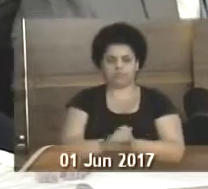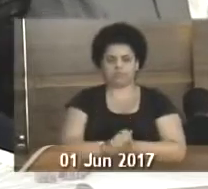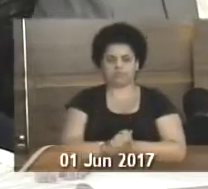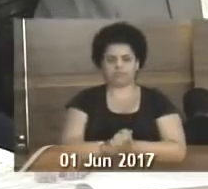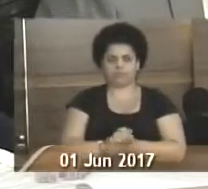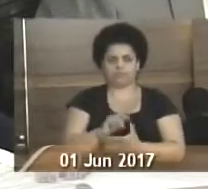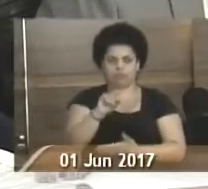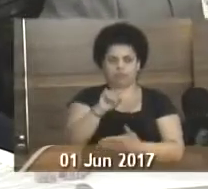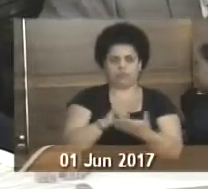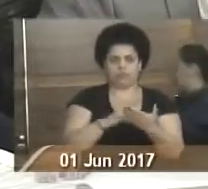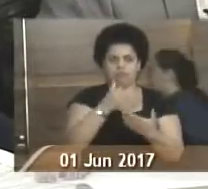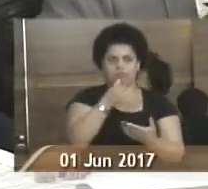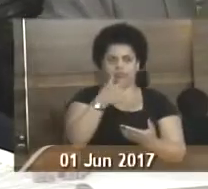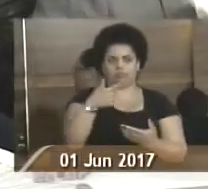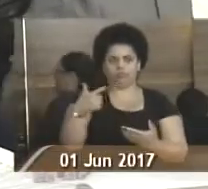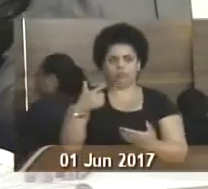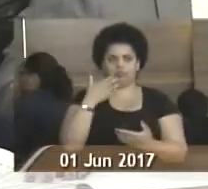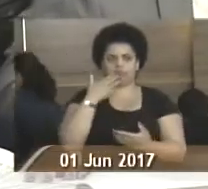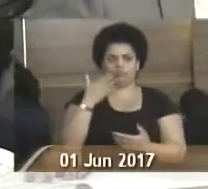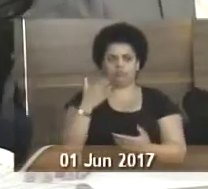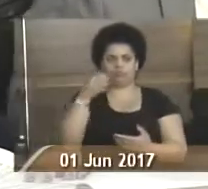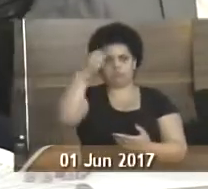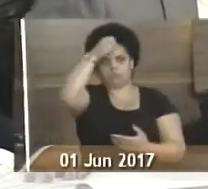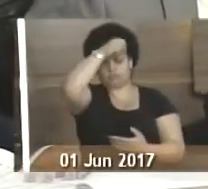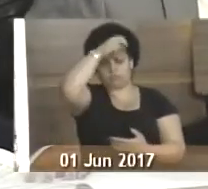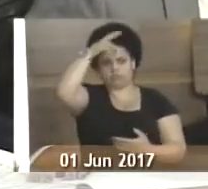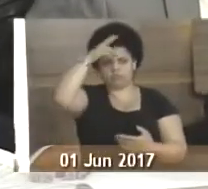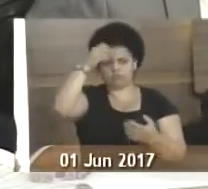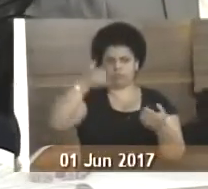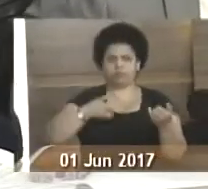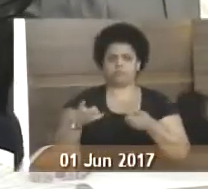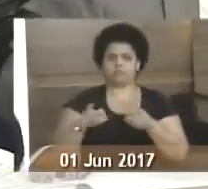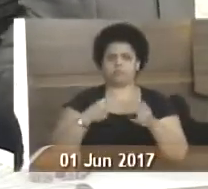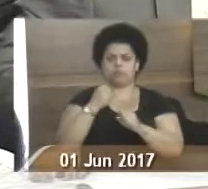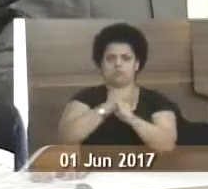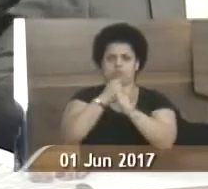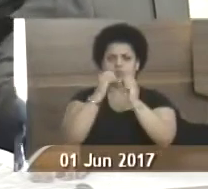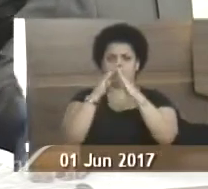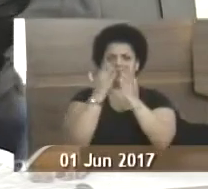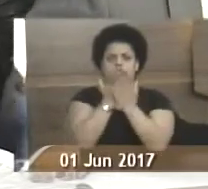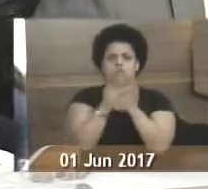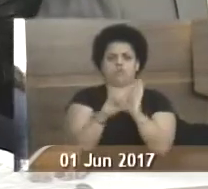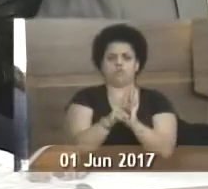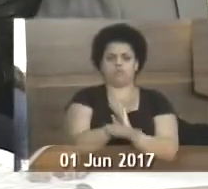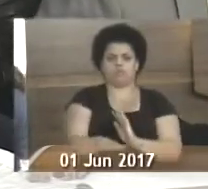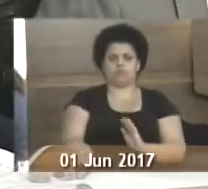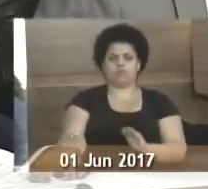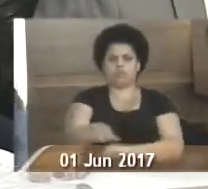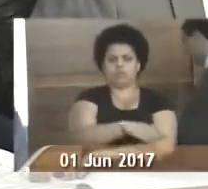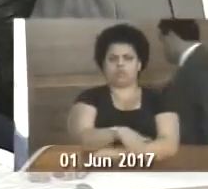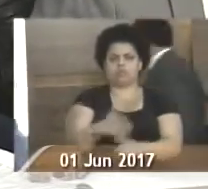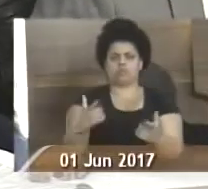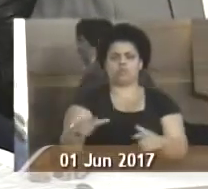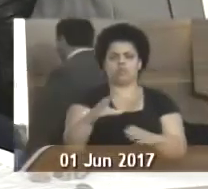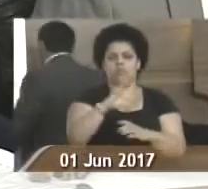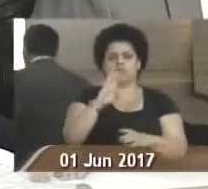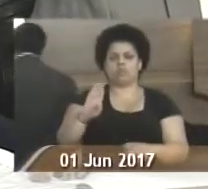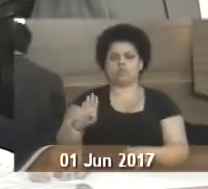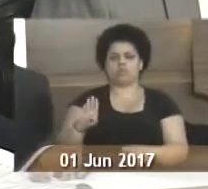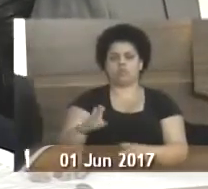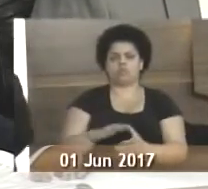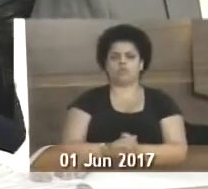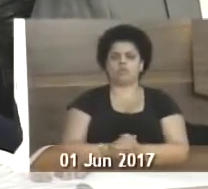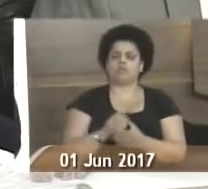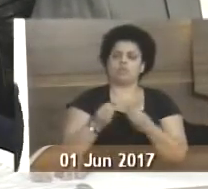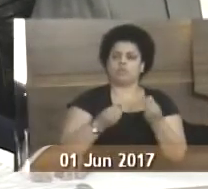Requerimento nº 622. Solicitando ao prefeito municipal informações sobre a obra da creche localizada na Rua Educação, bairro Campo Belo, tais